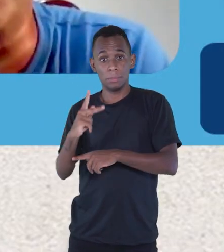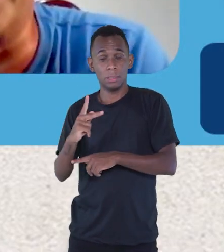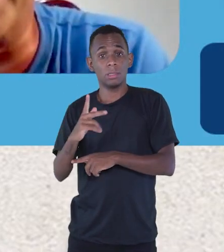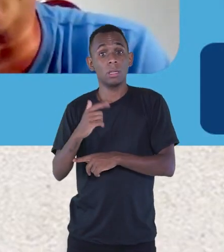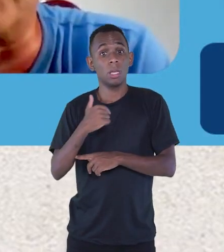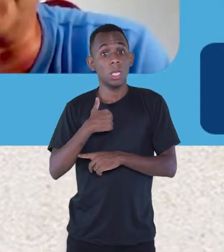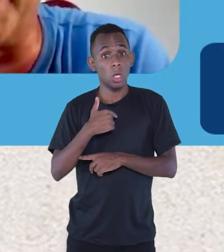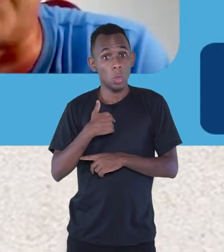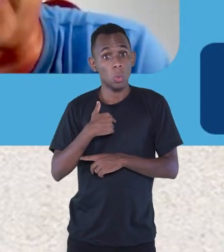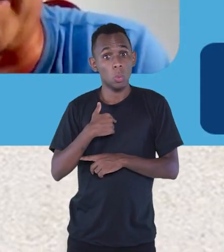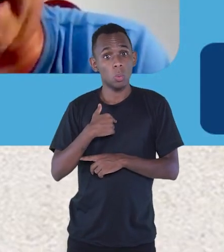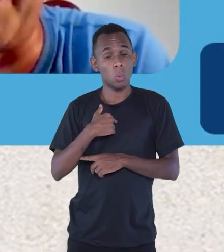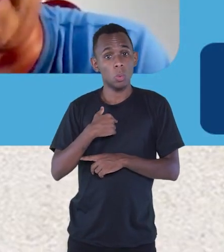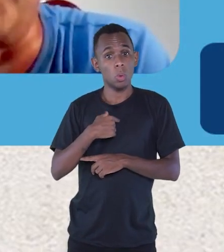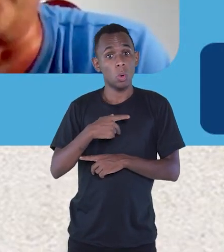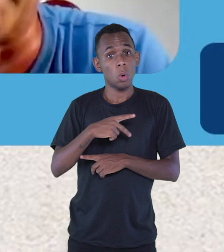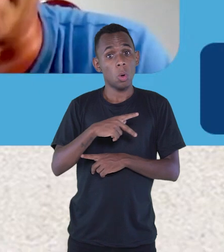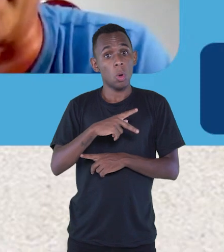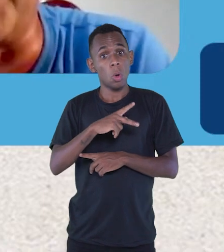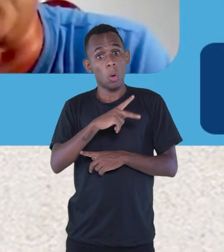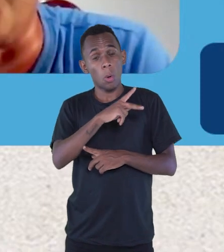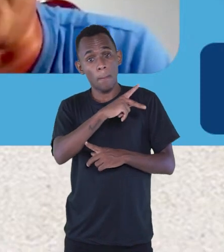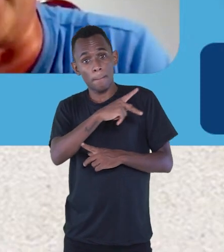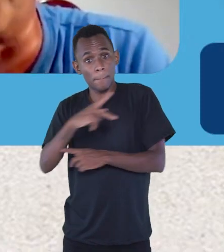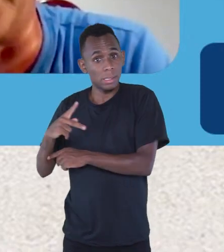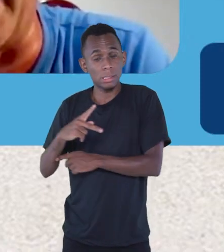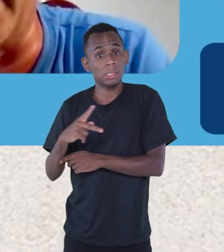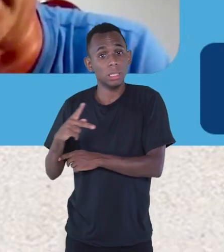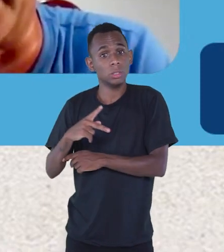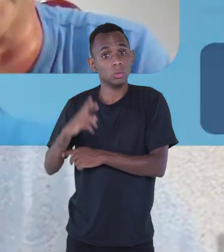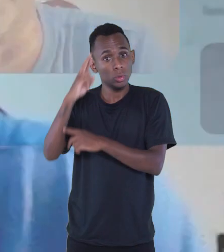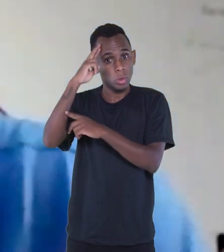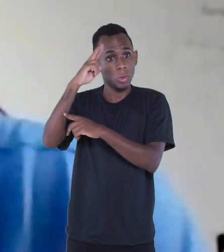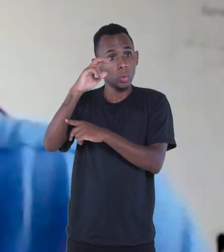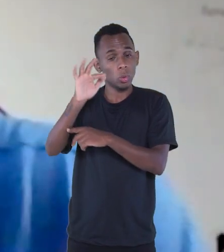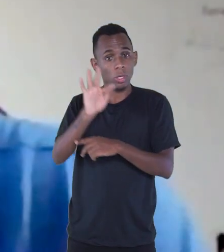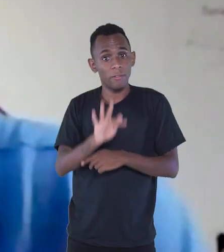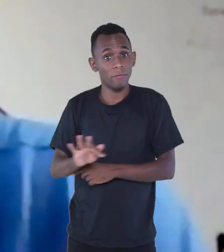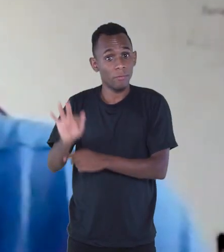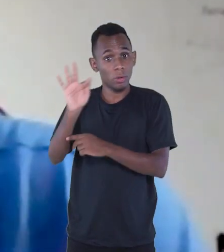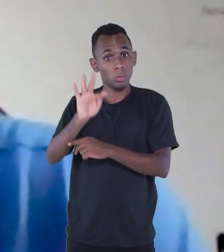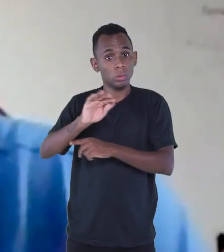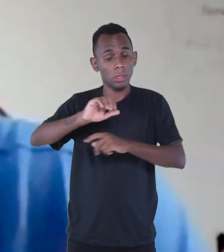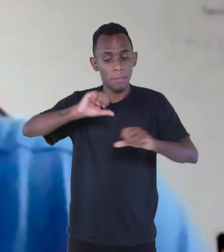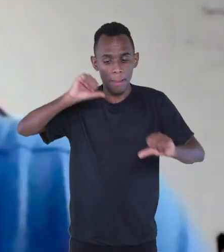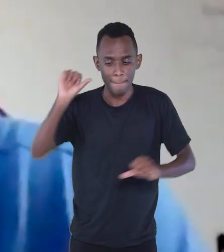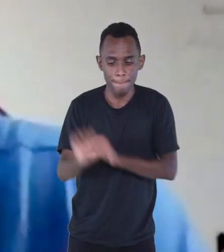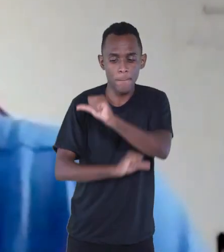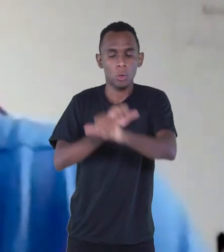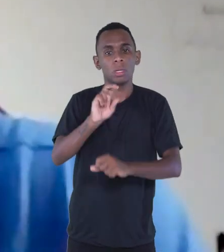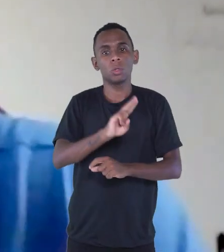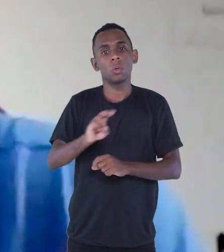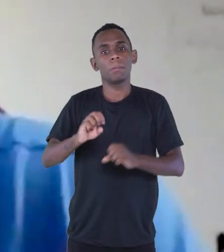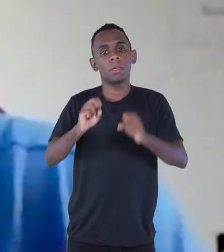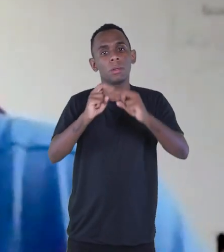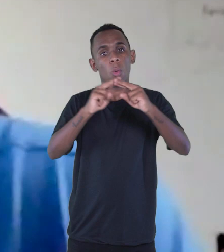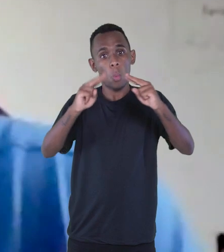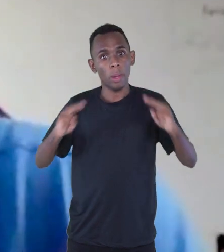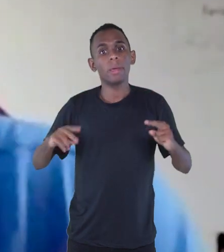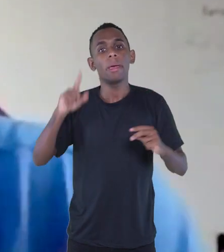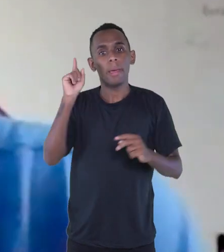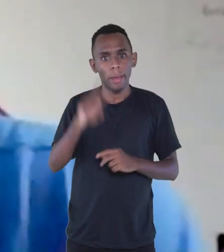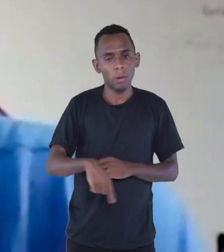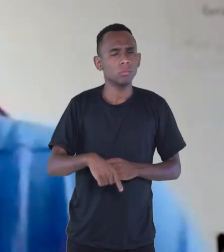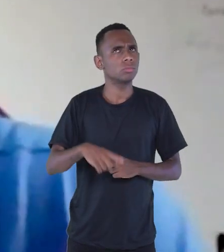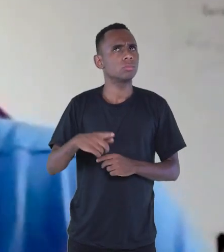era o presidente do diretório acadêmico, exatamente no momento da transição para UENG. Foi uma briga louca.